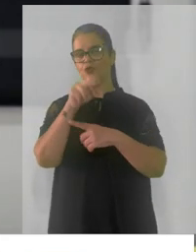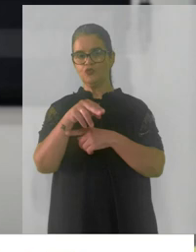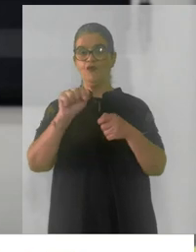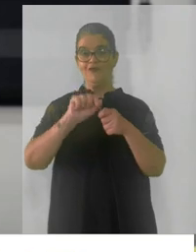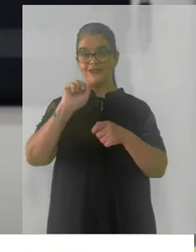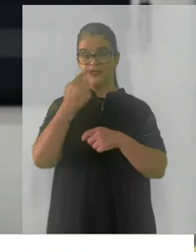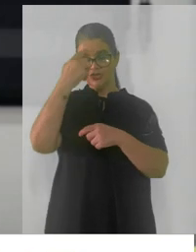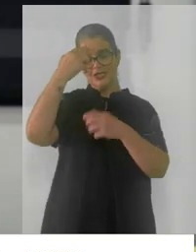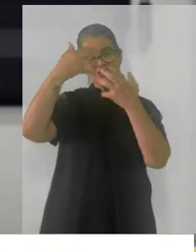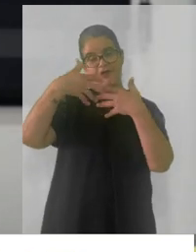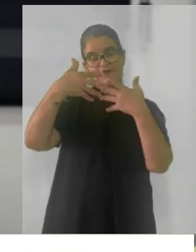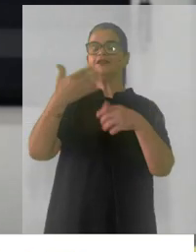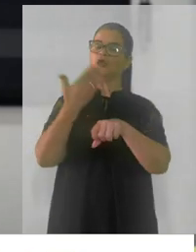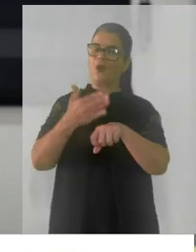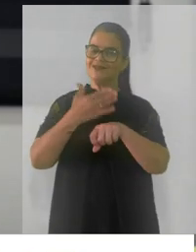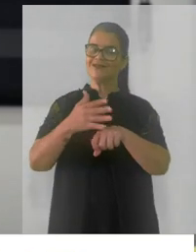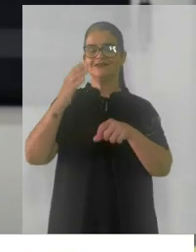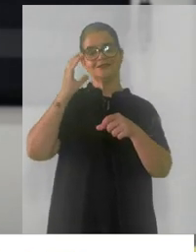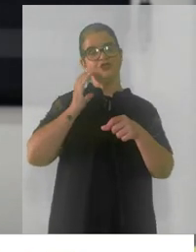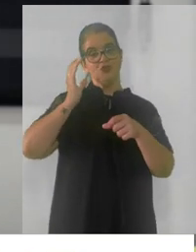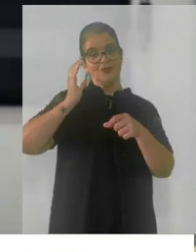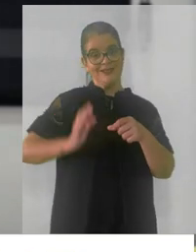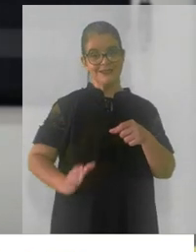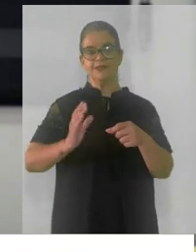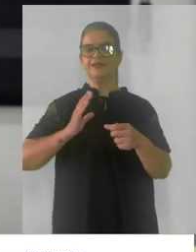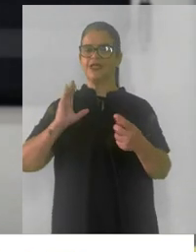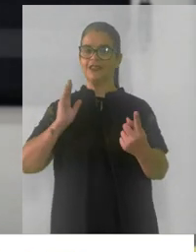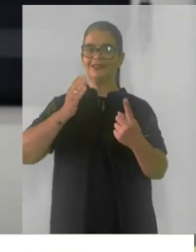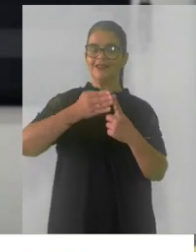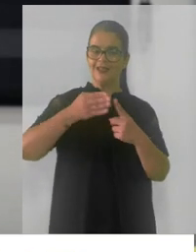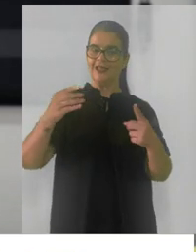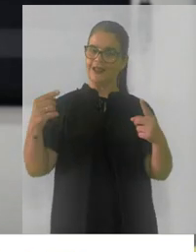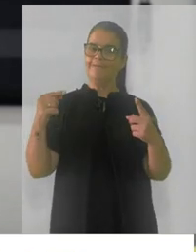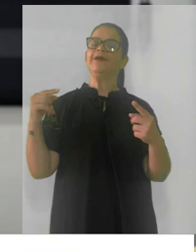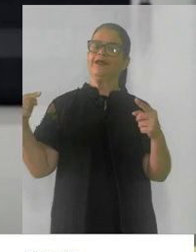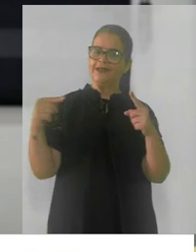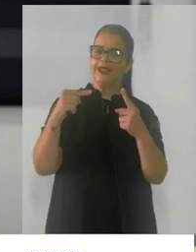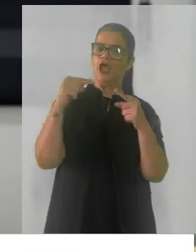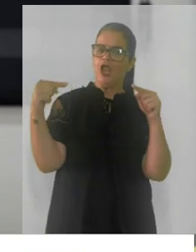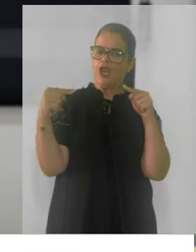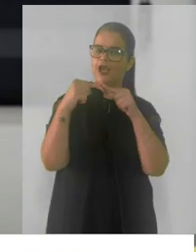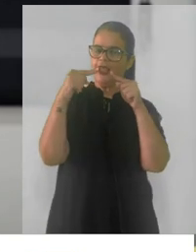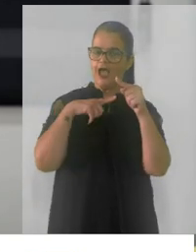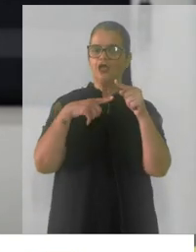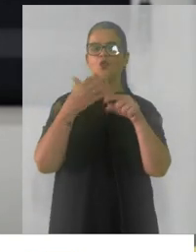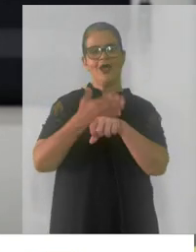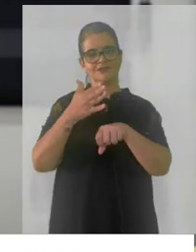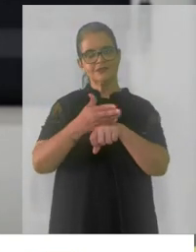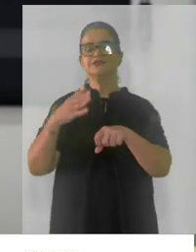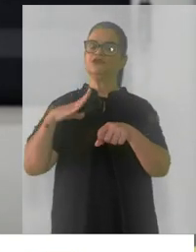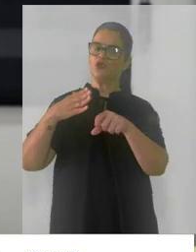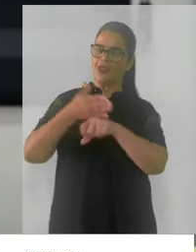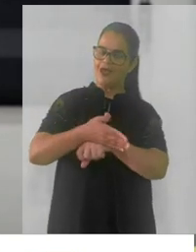refletir que o exercício da cidadania está diretamente ligado ao exercício e o acesso aos